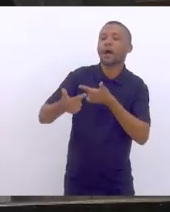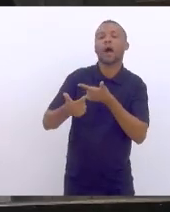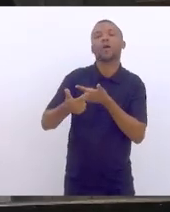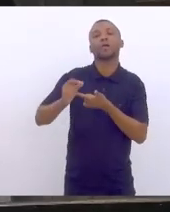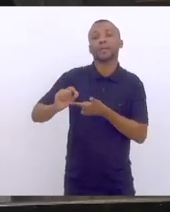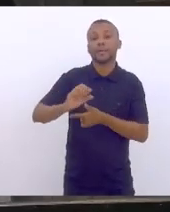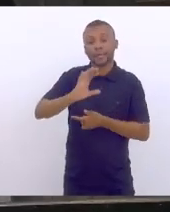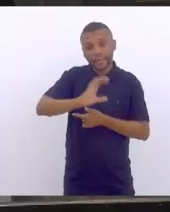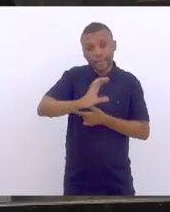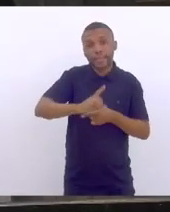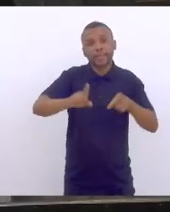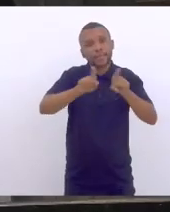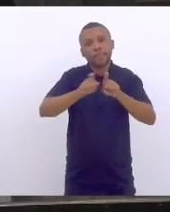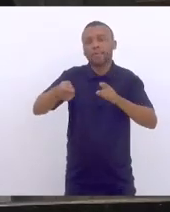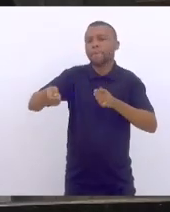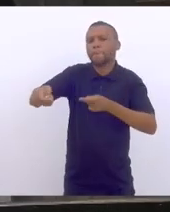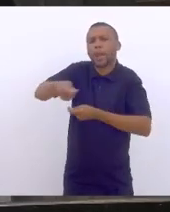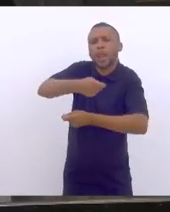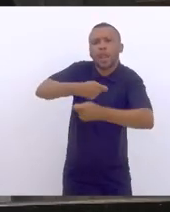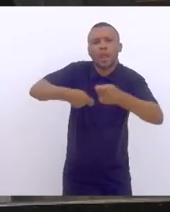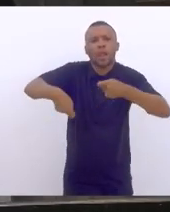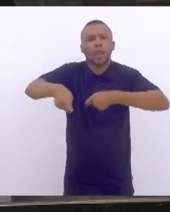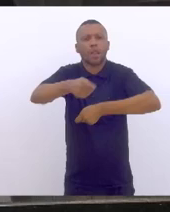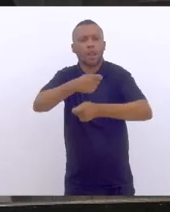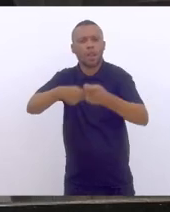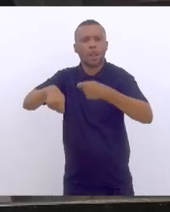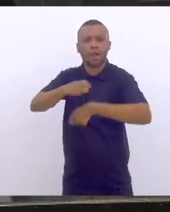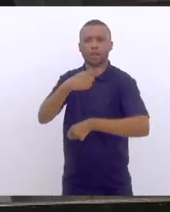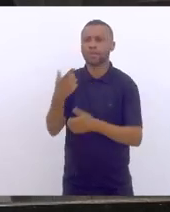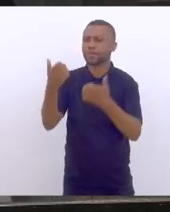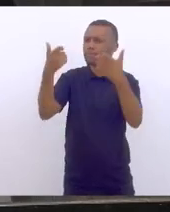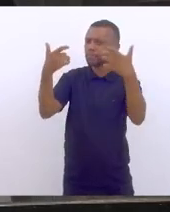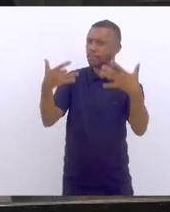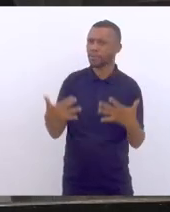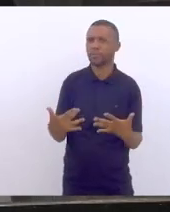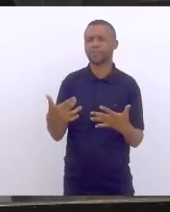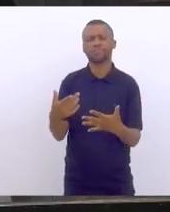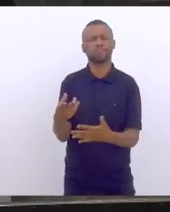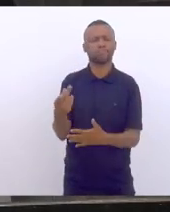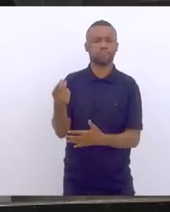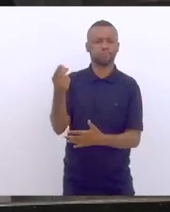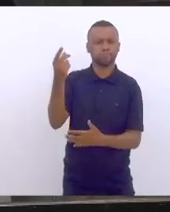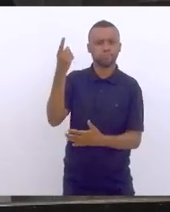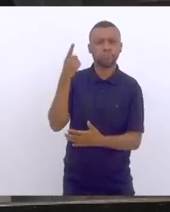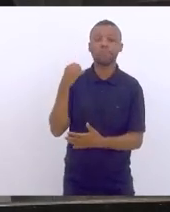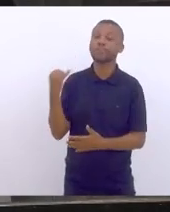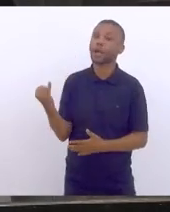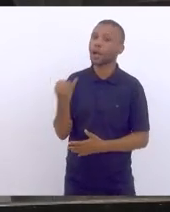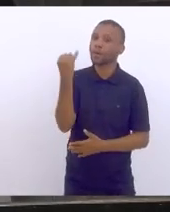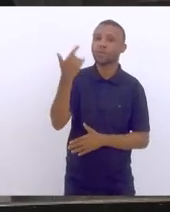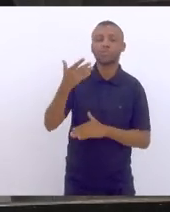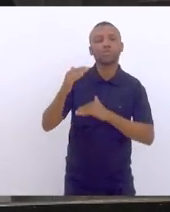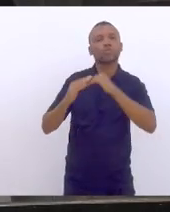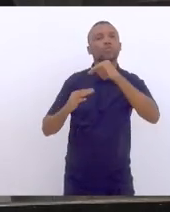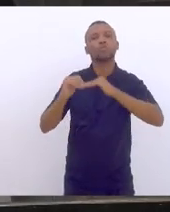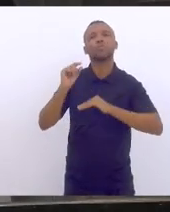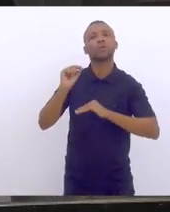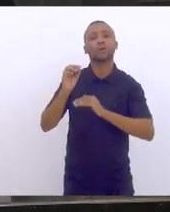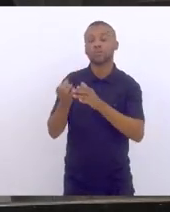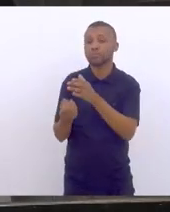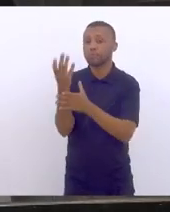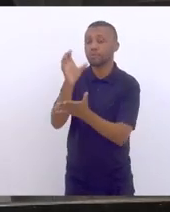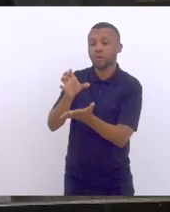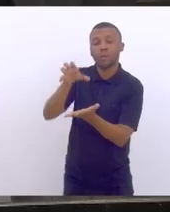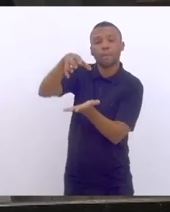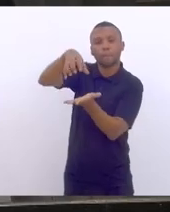economia, a ciência, temos falado aqui na Assembleia, Marta, há muito tempo já, da importância de se constituir um complexo industrial da